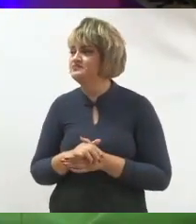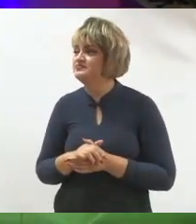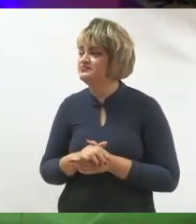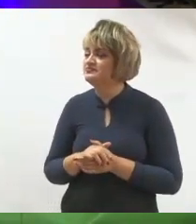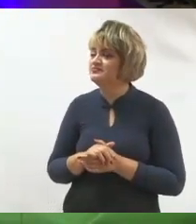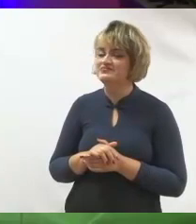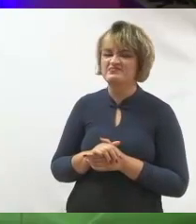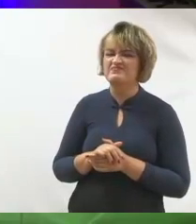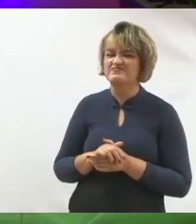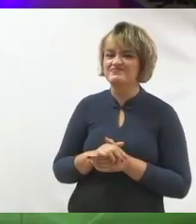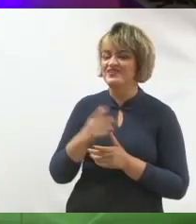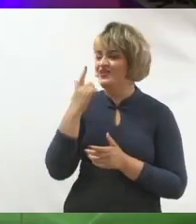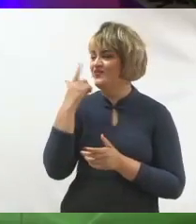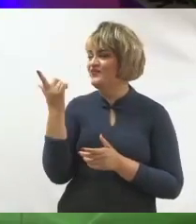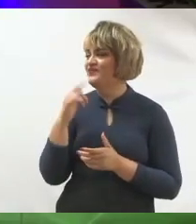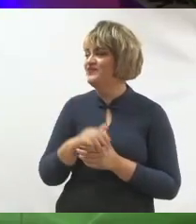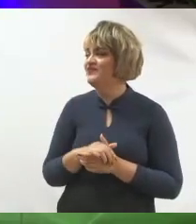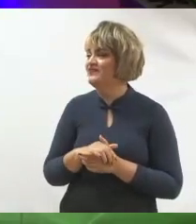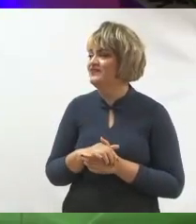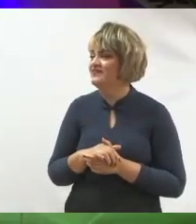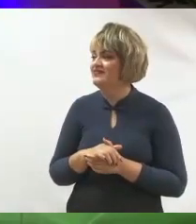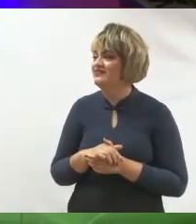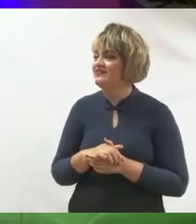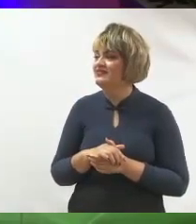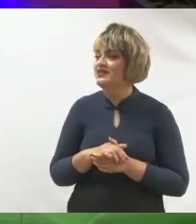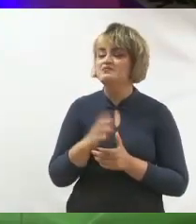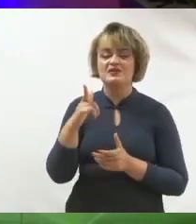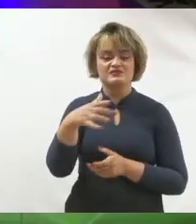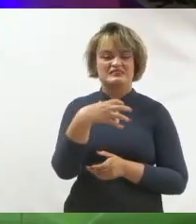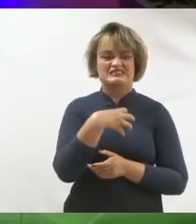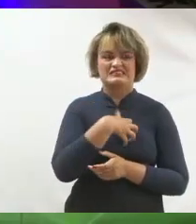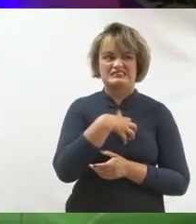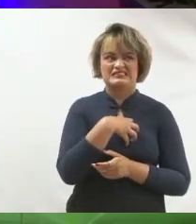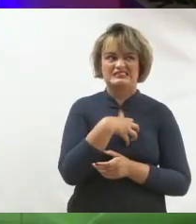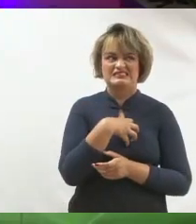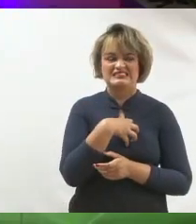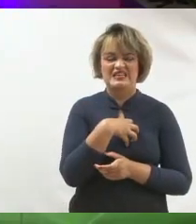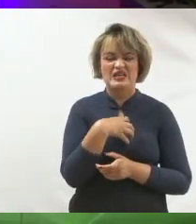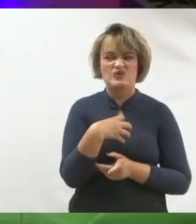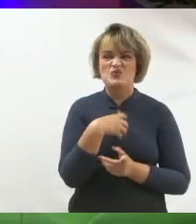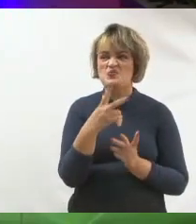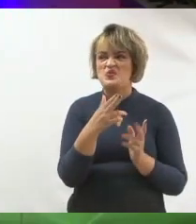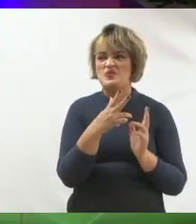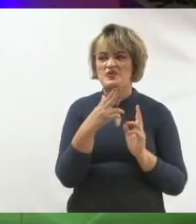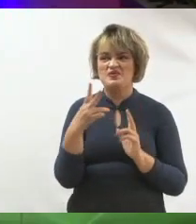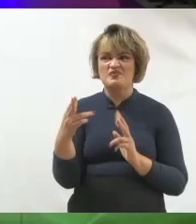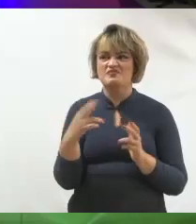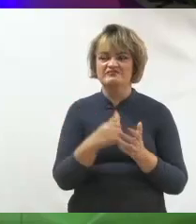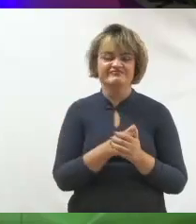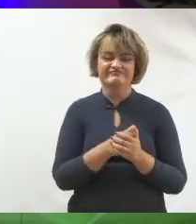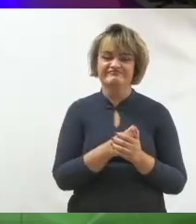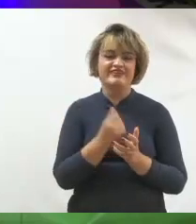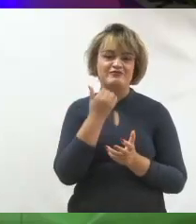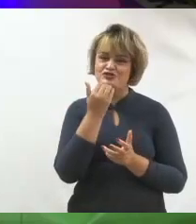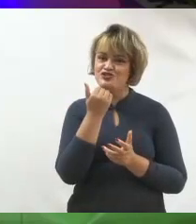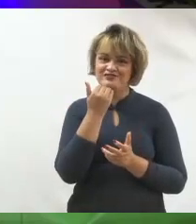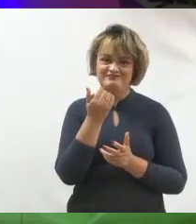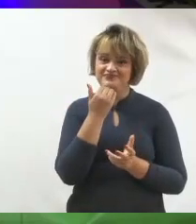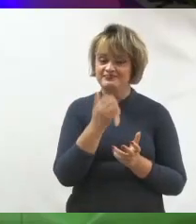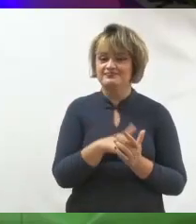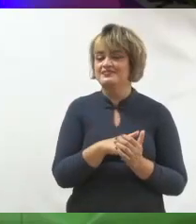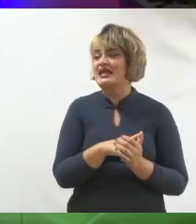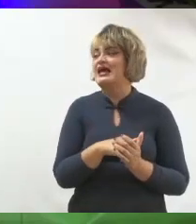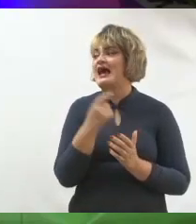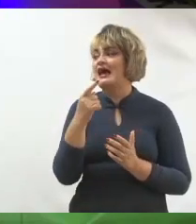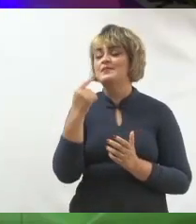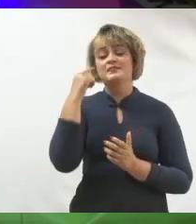bem esdrúxula aqui no meio de uma palestra justamente para causar em vocês essa sensação e que vocês tenham isso como base na hora